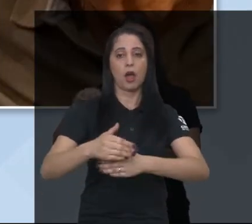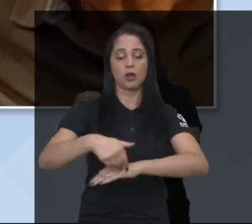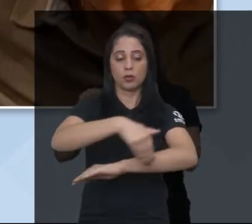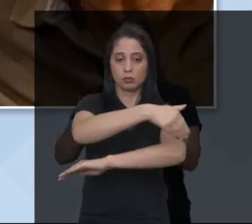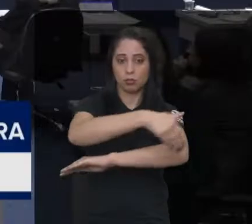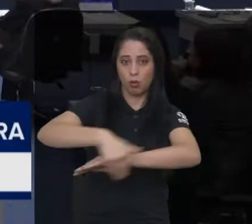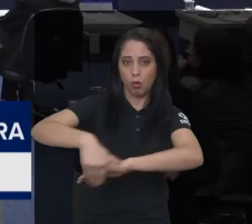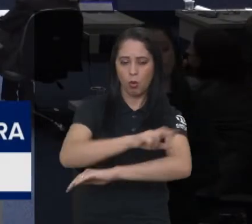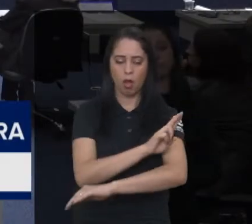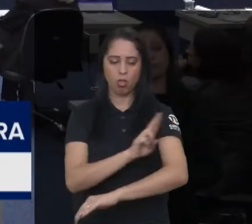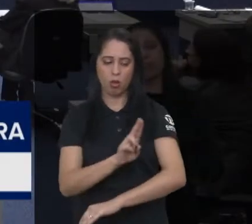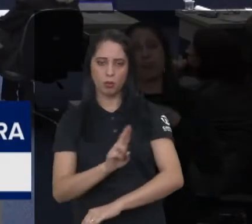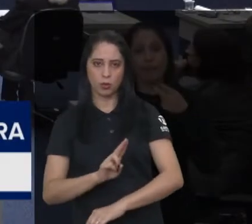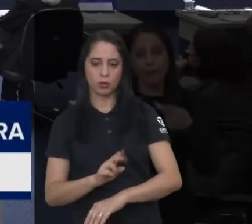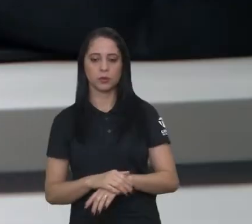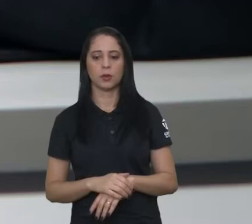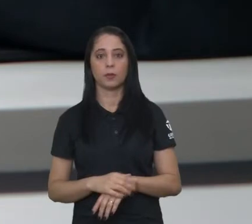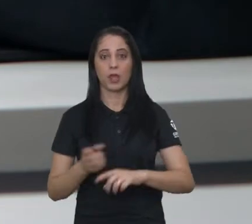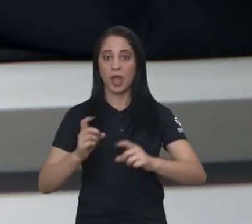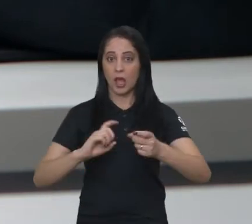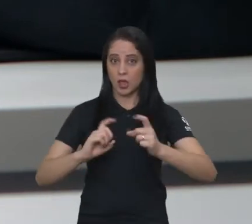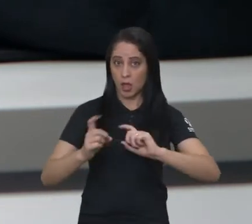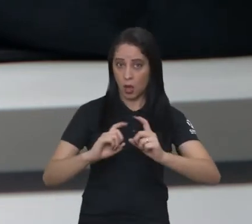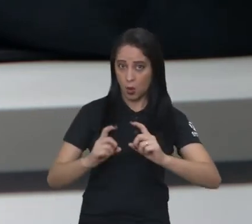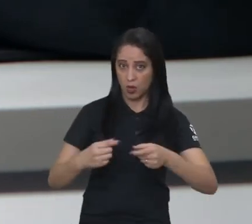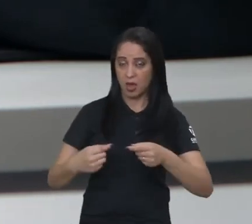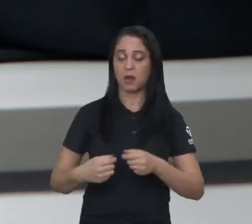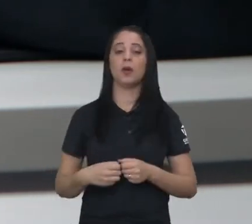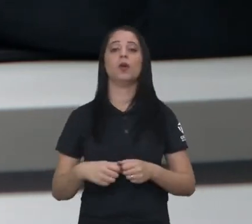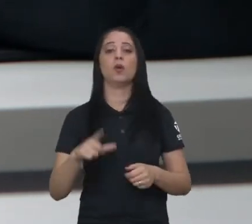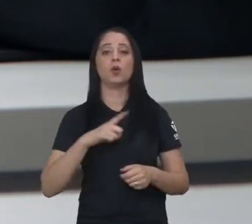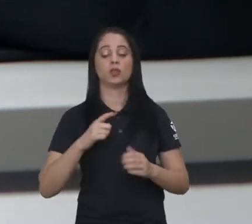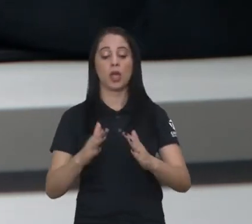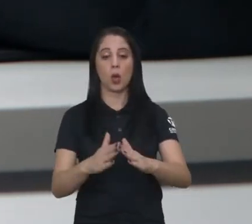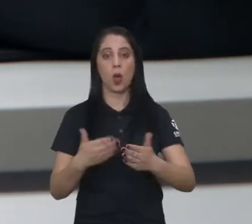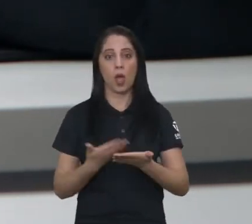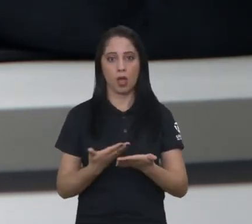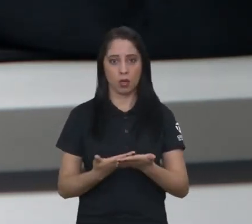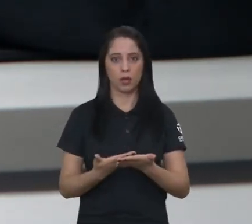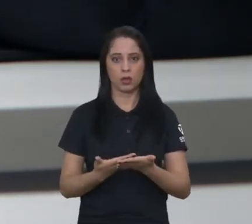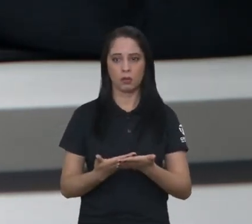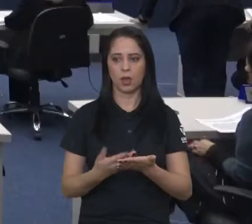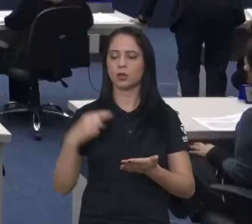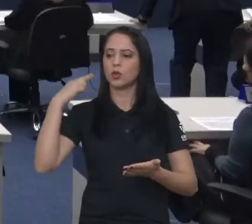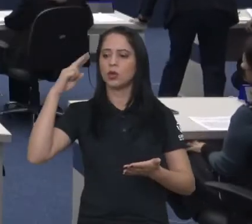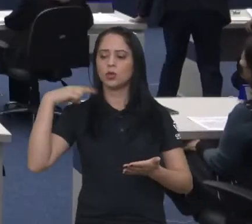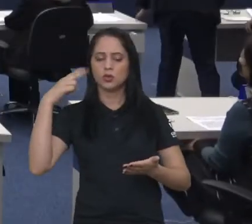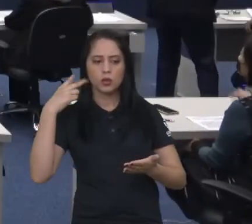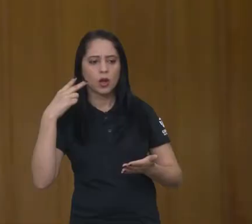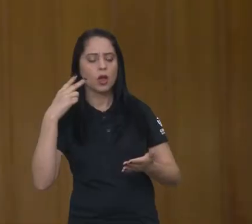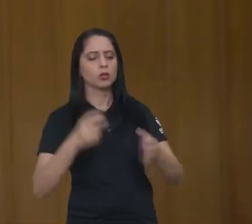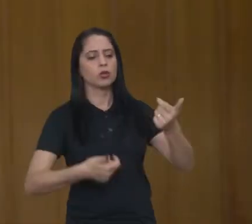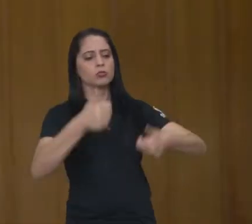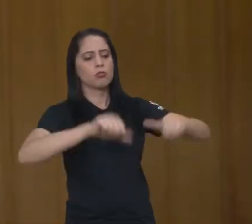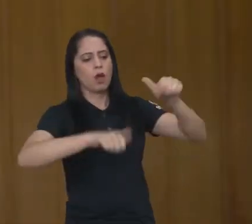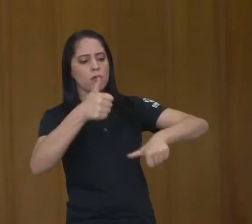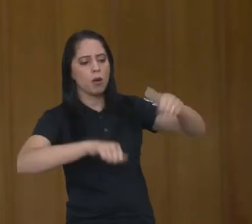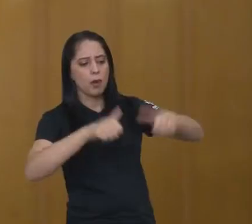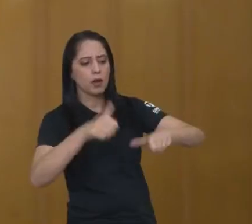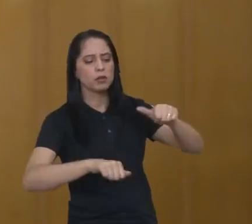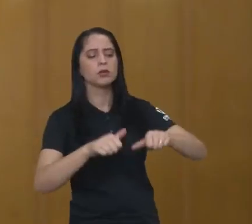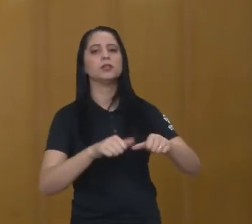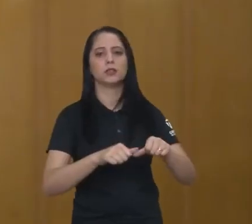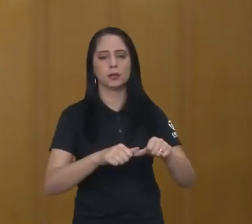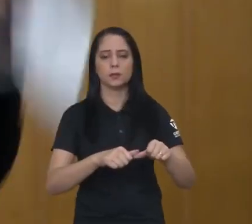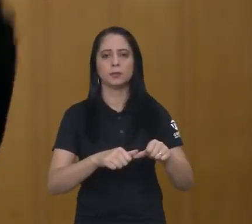na cidade. Ainda na sessão, os parlamentares apreciaram o requerimento apresentado pelos vereadores Amélia Naomi,